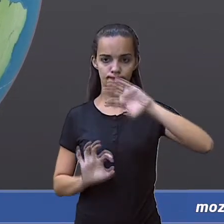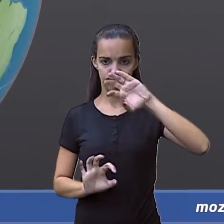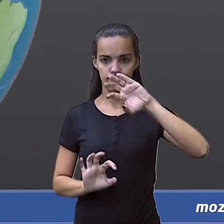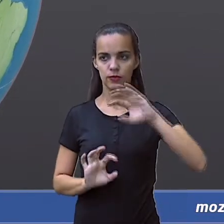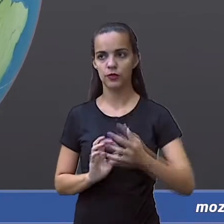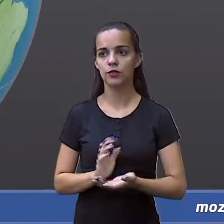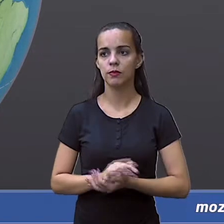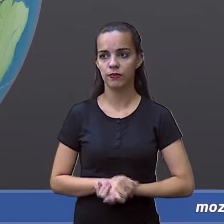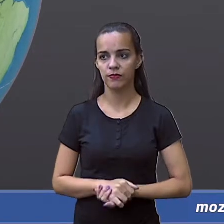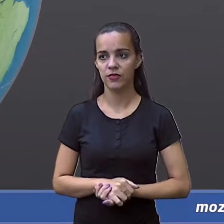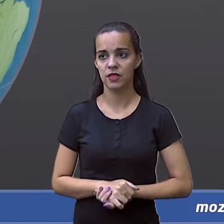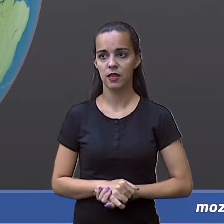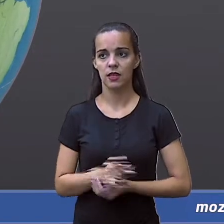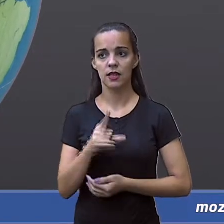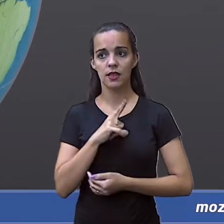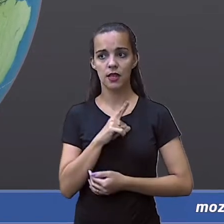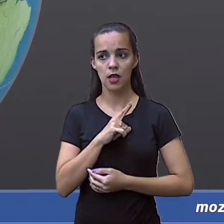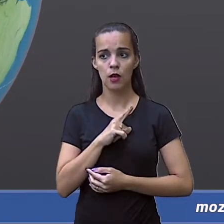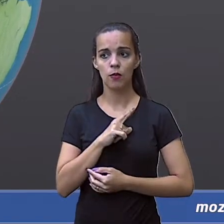quadrados.